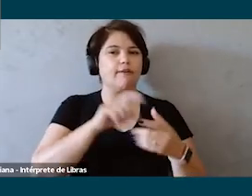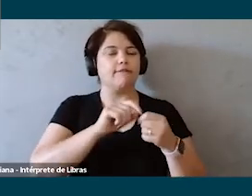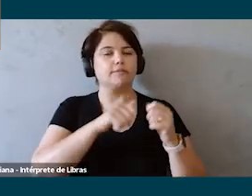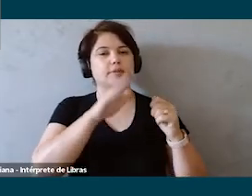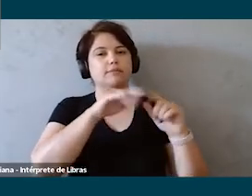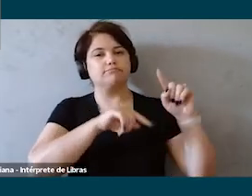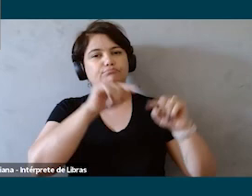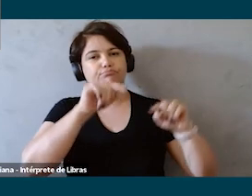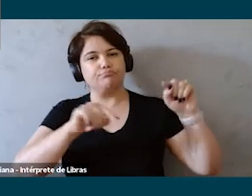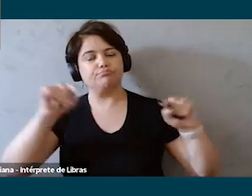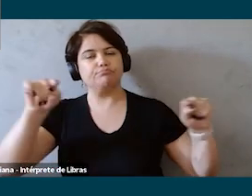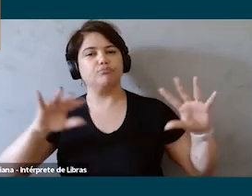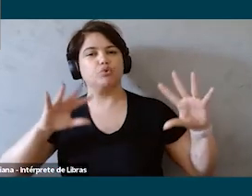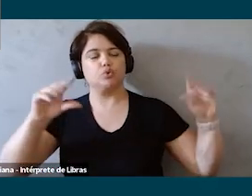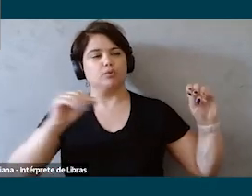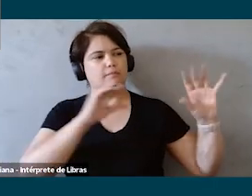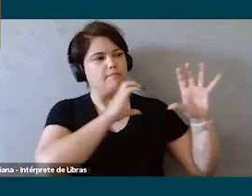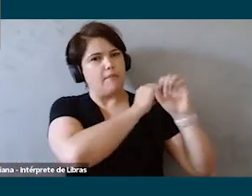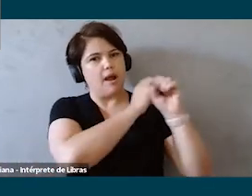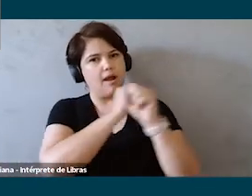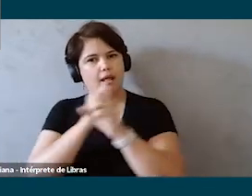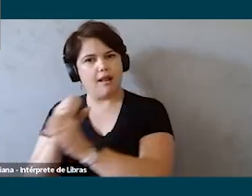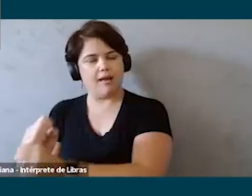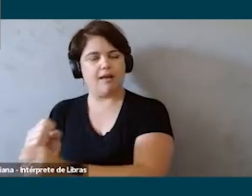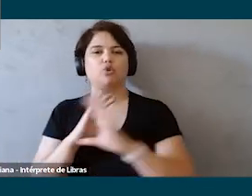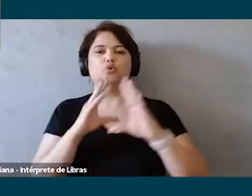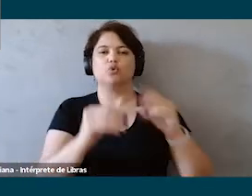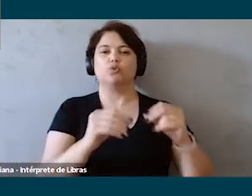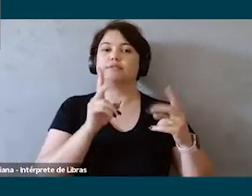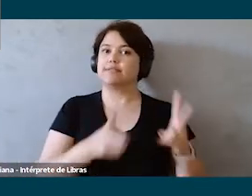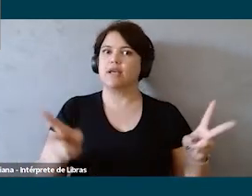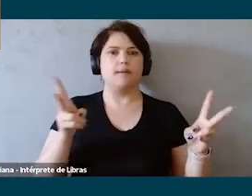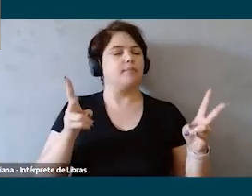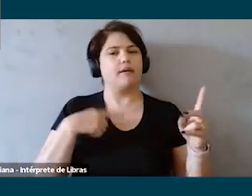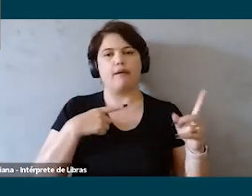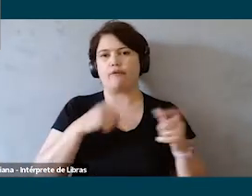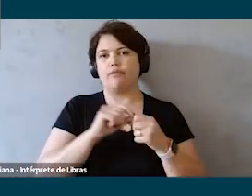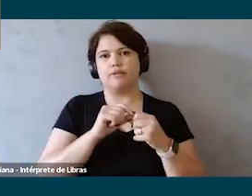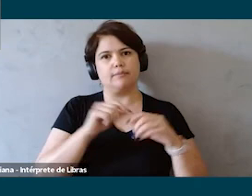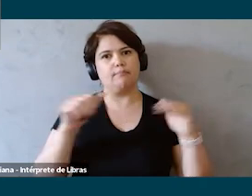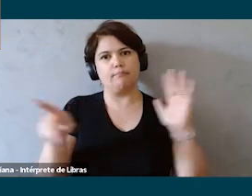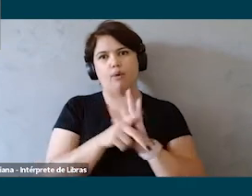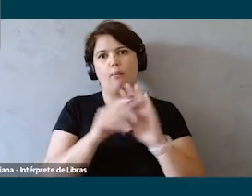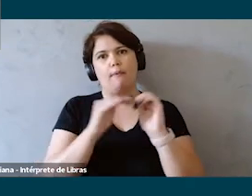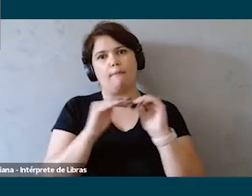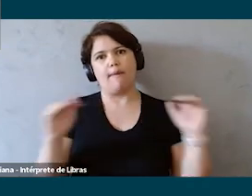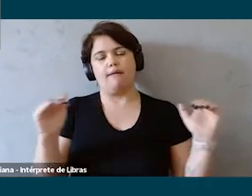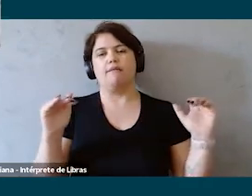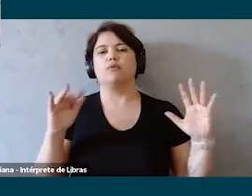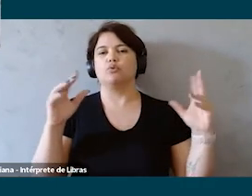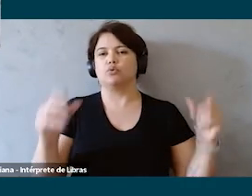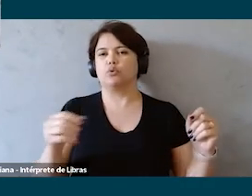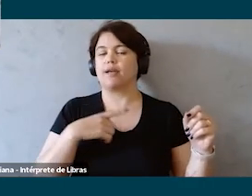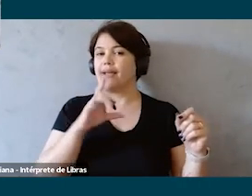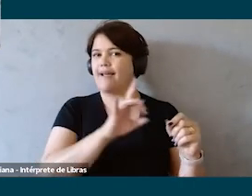quanto que isso se torna escalável a longo prazo então sou muito fã e vou ficar sempre advogando para esse pareamento e